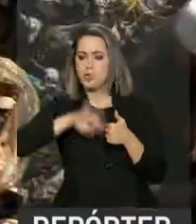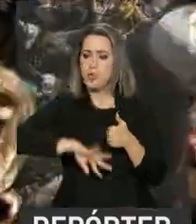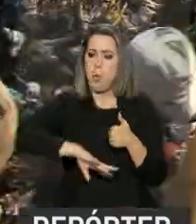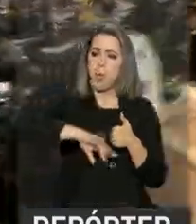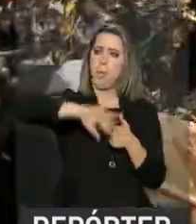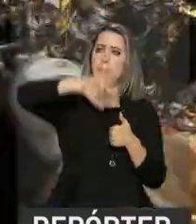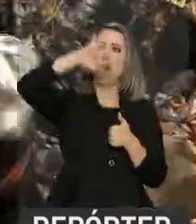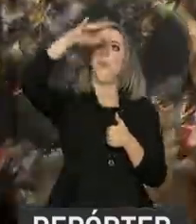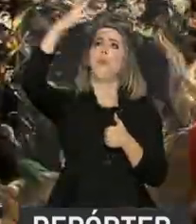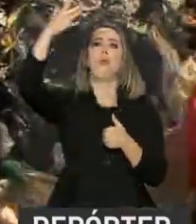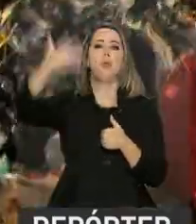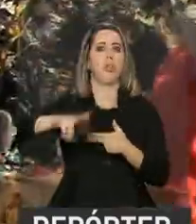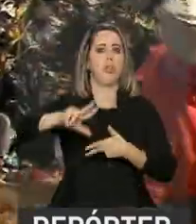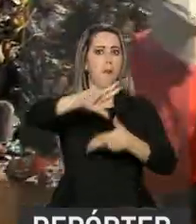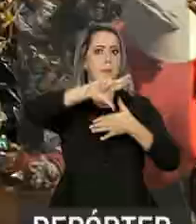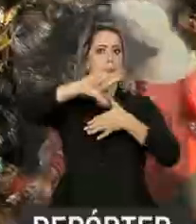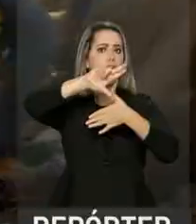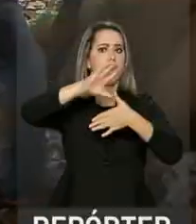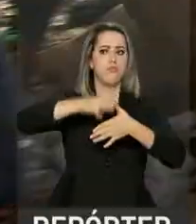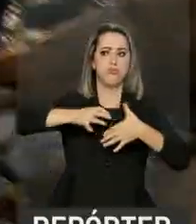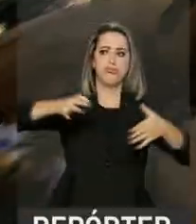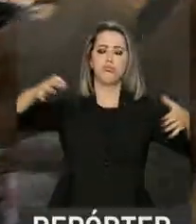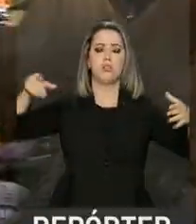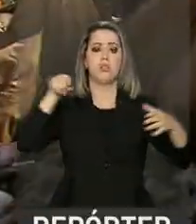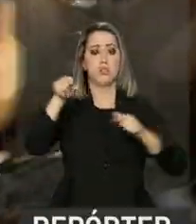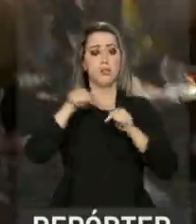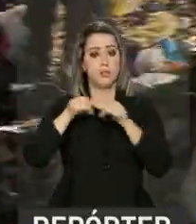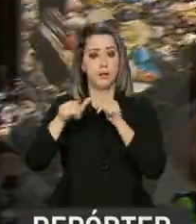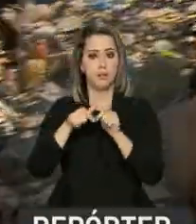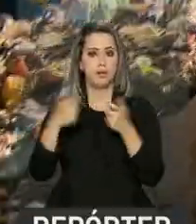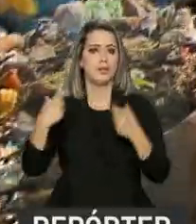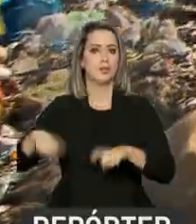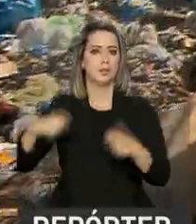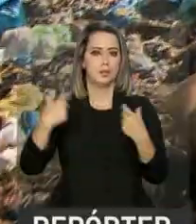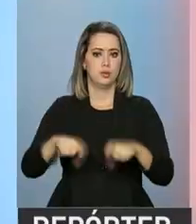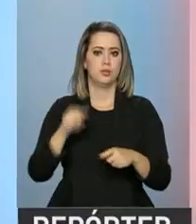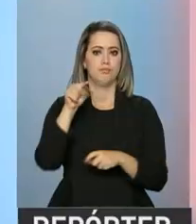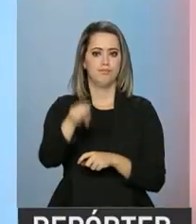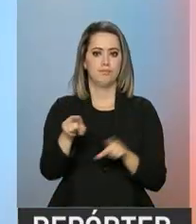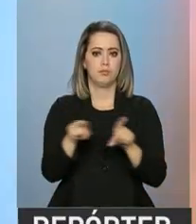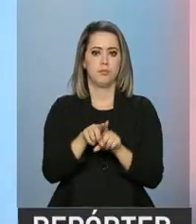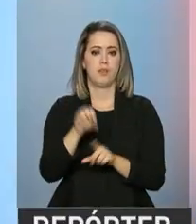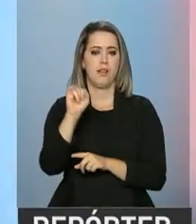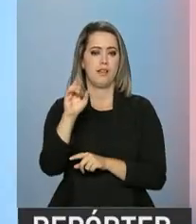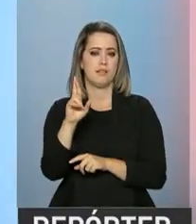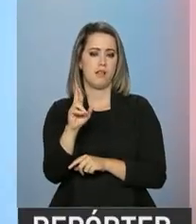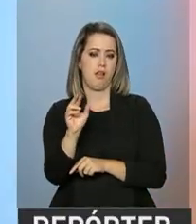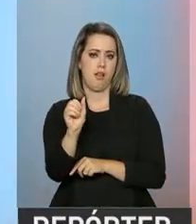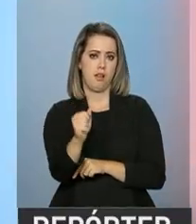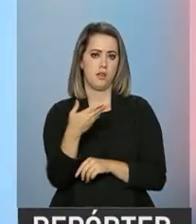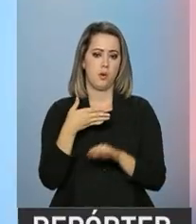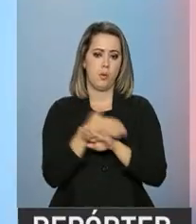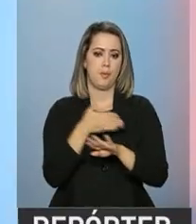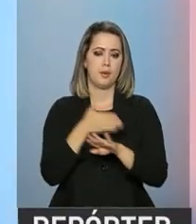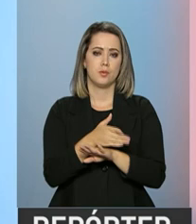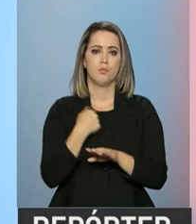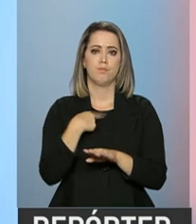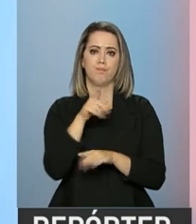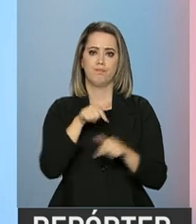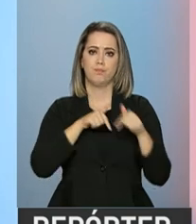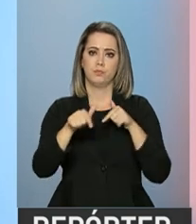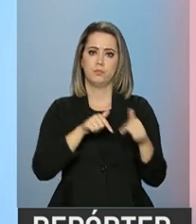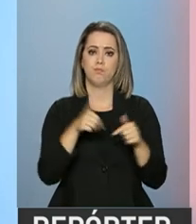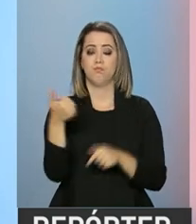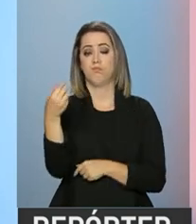Latina. Muitos ainda continuam trabalhando no local. É o caso de Sara, que começou a ir ao lixão da estrutural